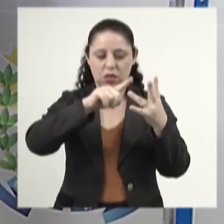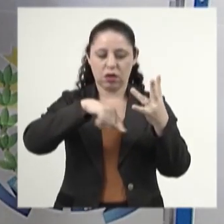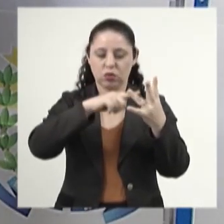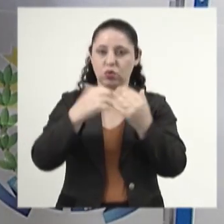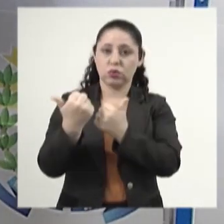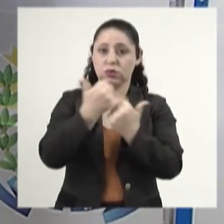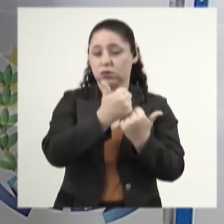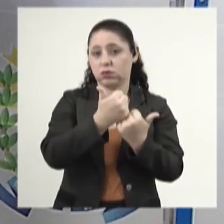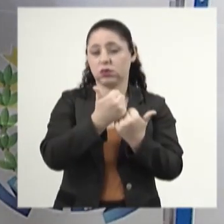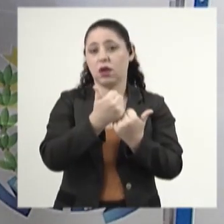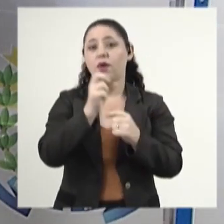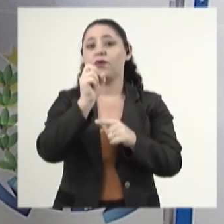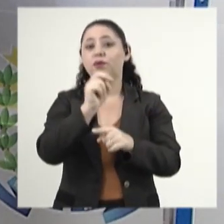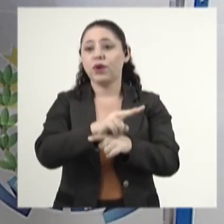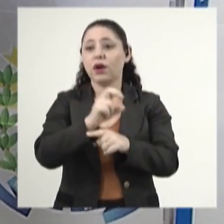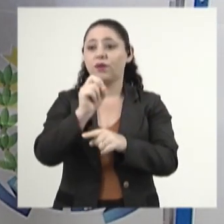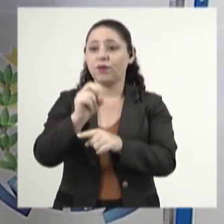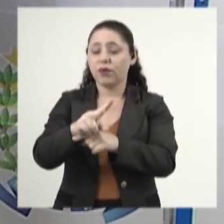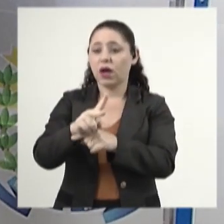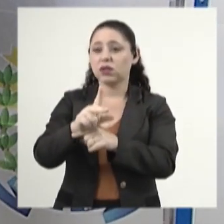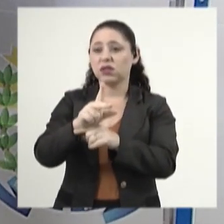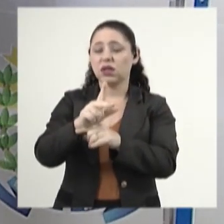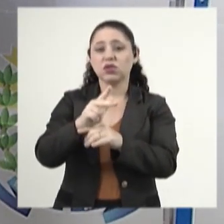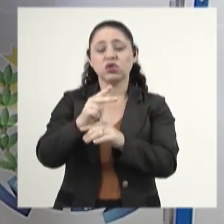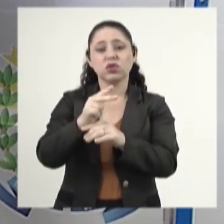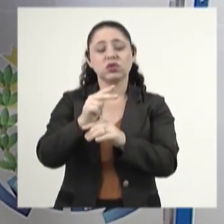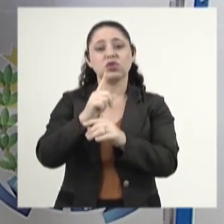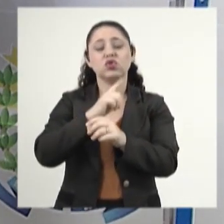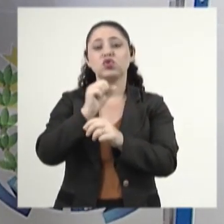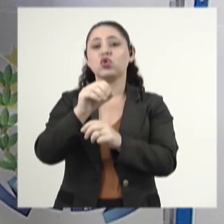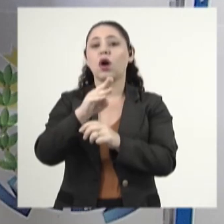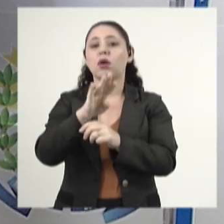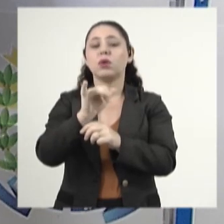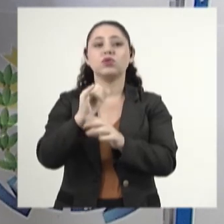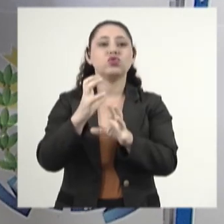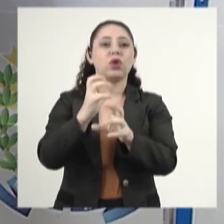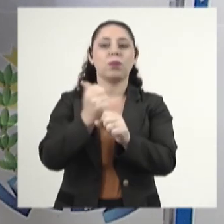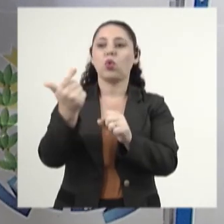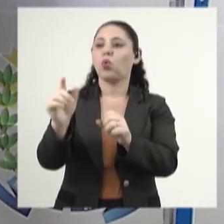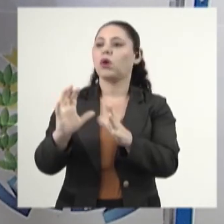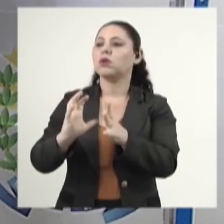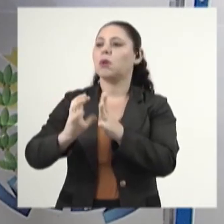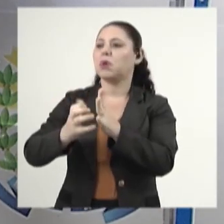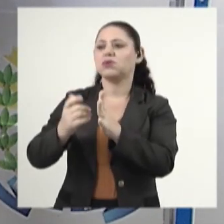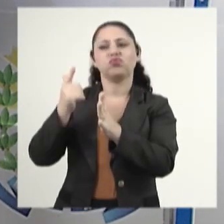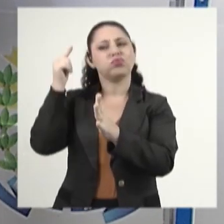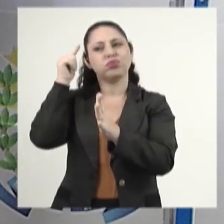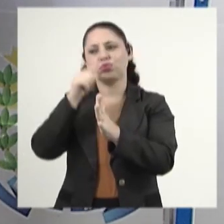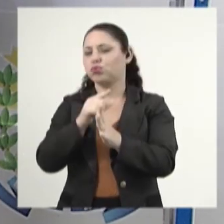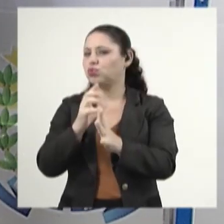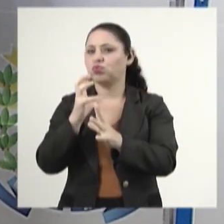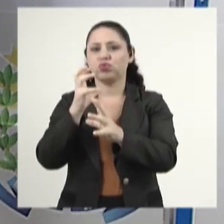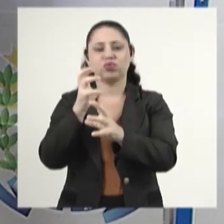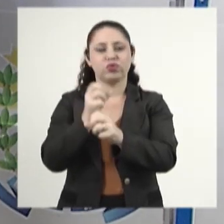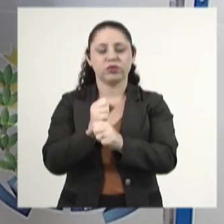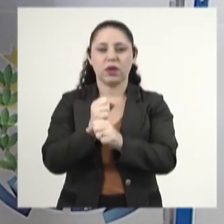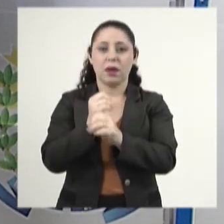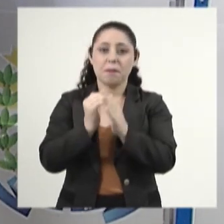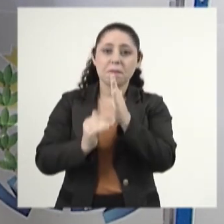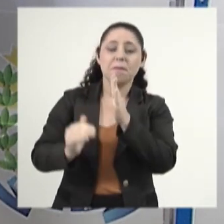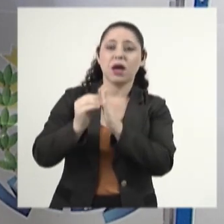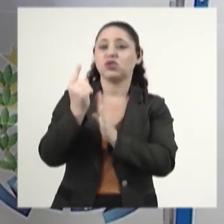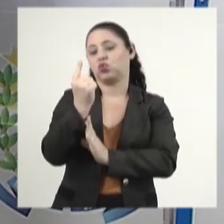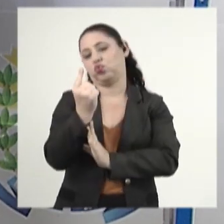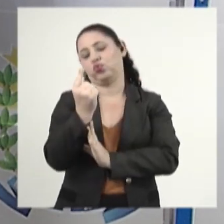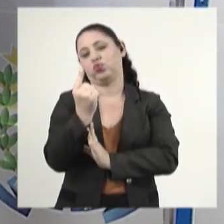suplentes, as vagas residuais são definidas, então, para os partidos que não conseguiram o coeficiente superior